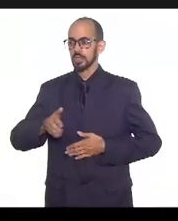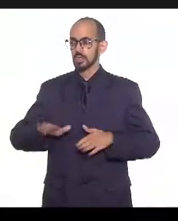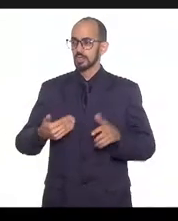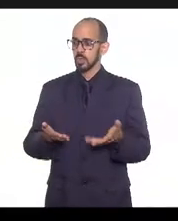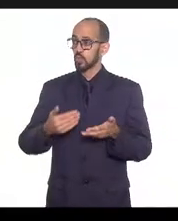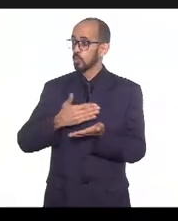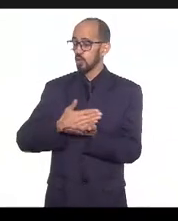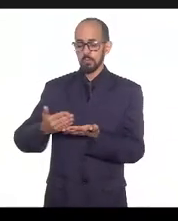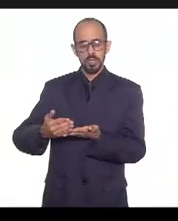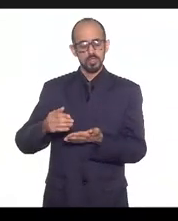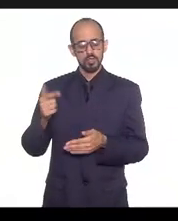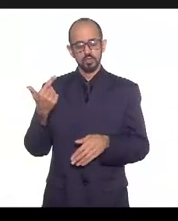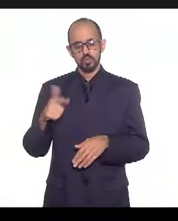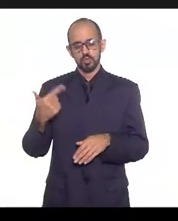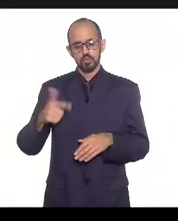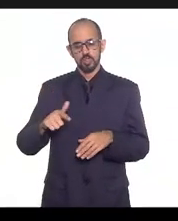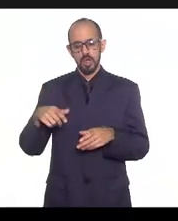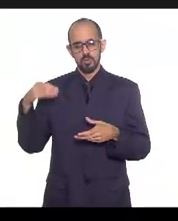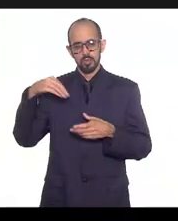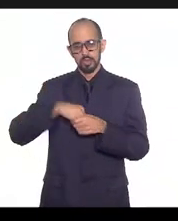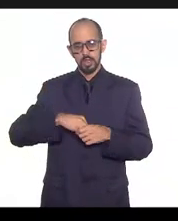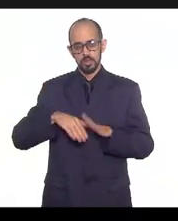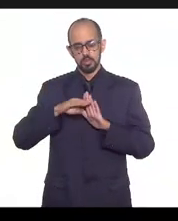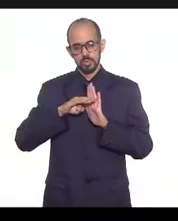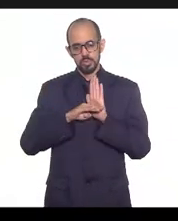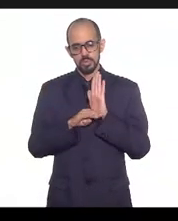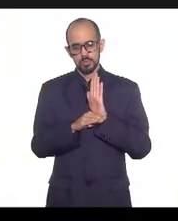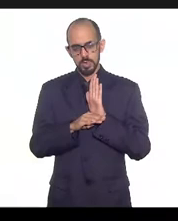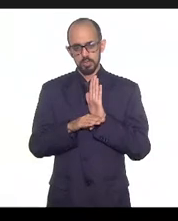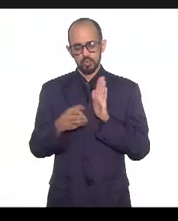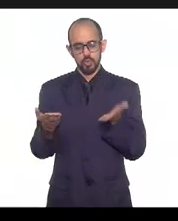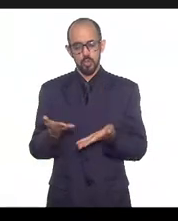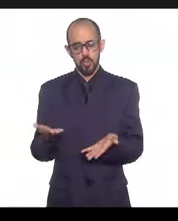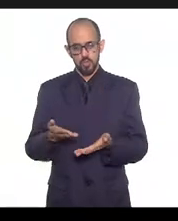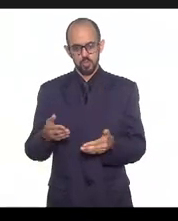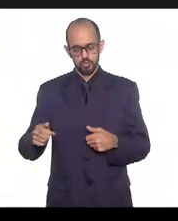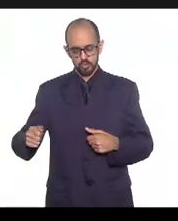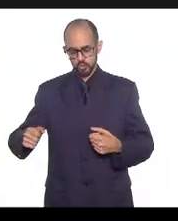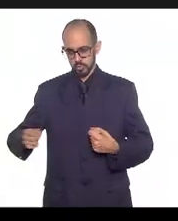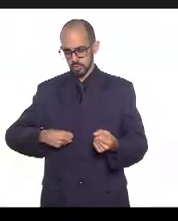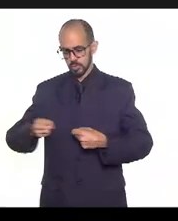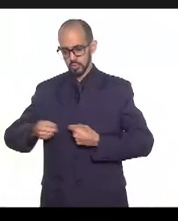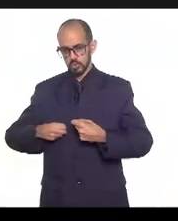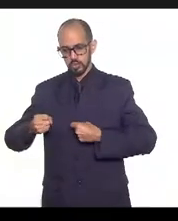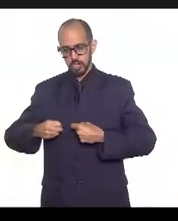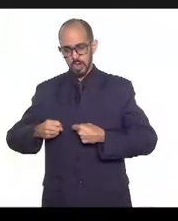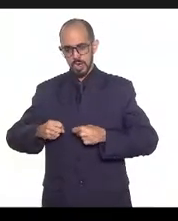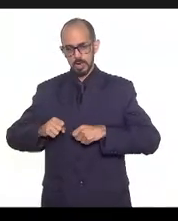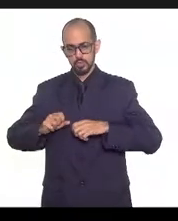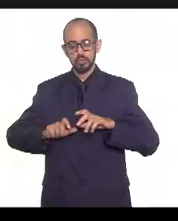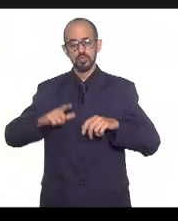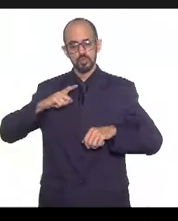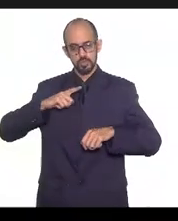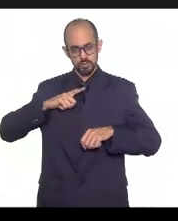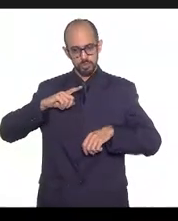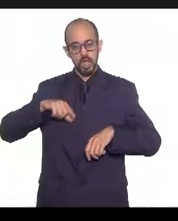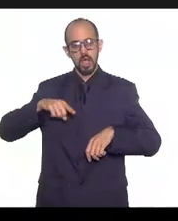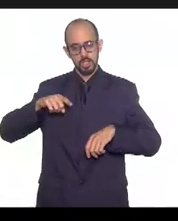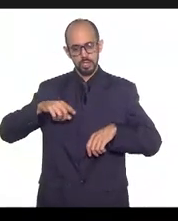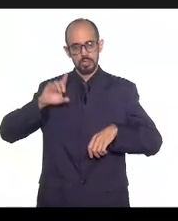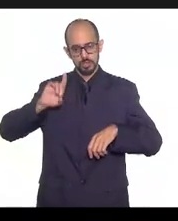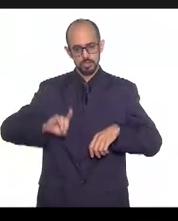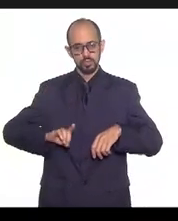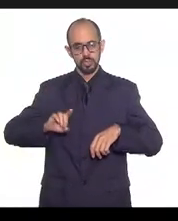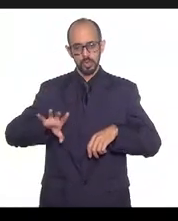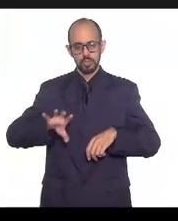sequer eles estavam dentro desse plano. Hoje, os industriários, eles se encaixam com o pessoal da indústria e